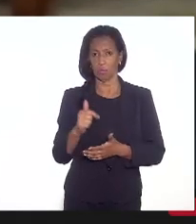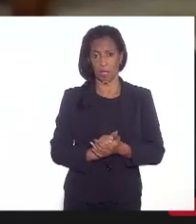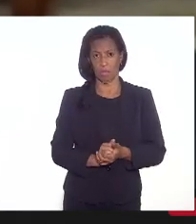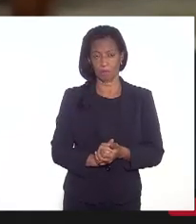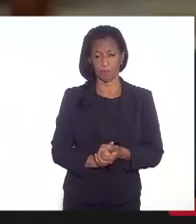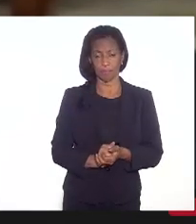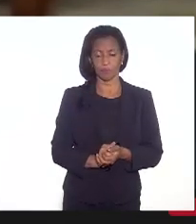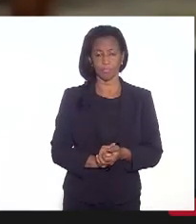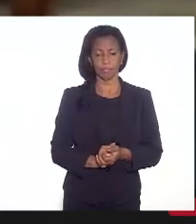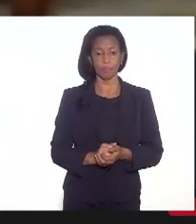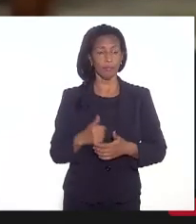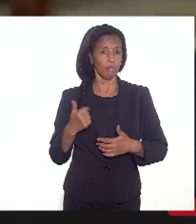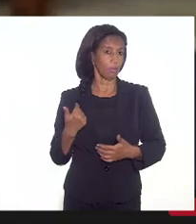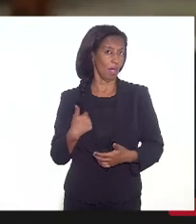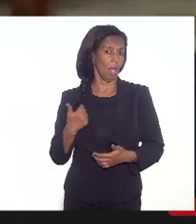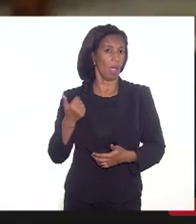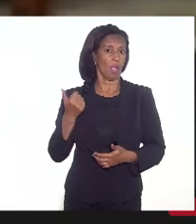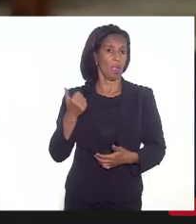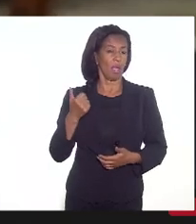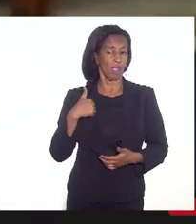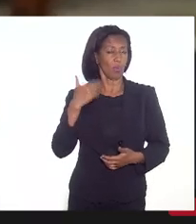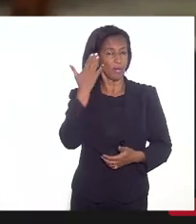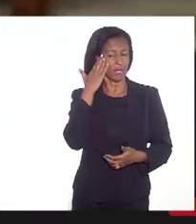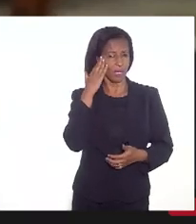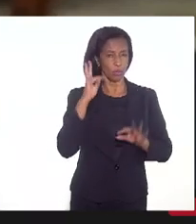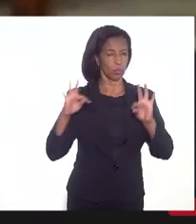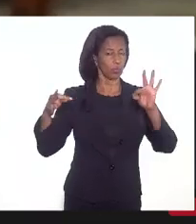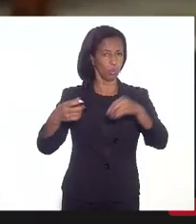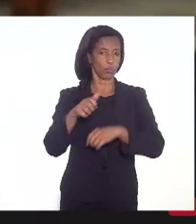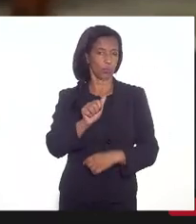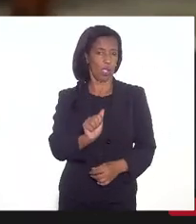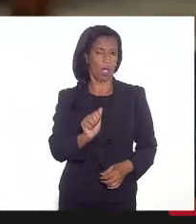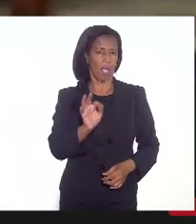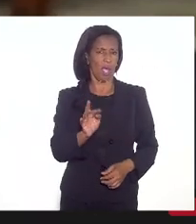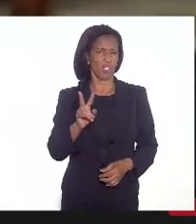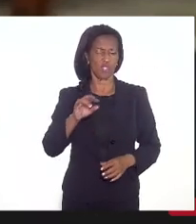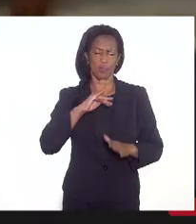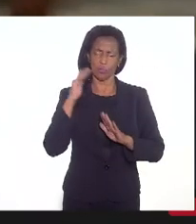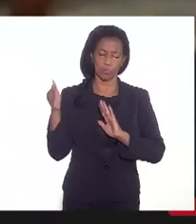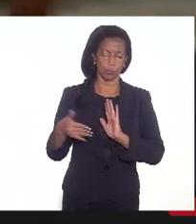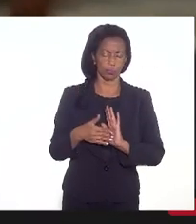ativos, entenda-se todos os ativos possíveis, todos,